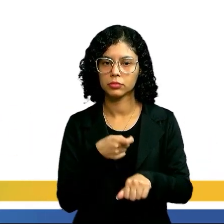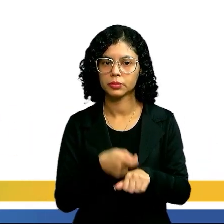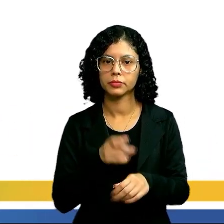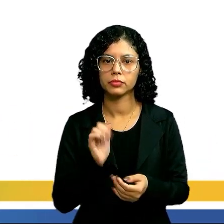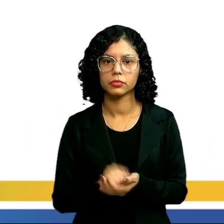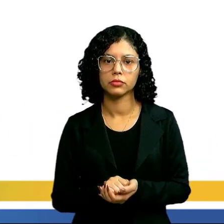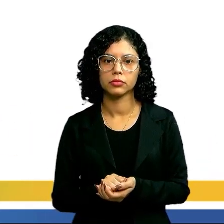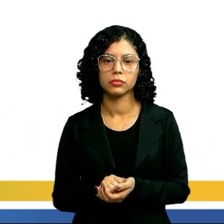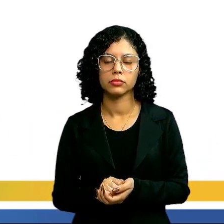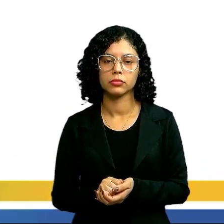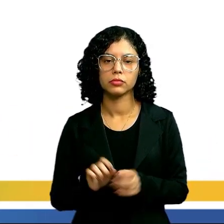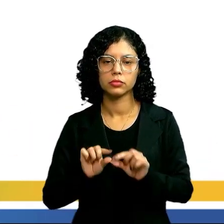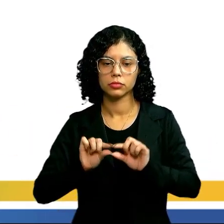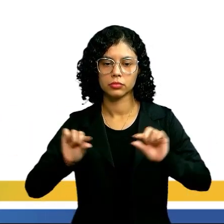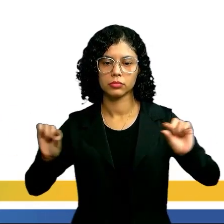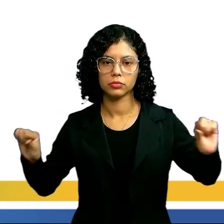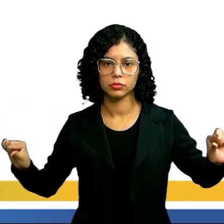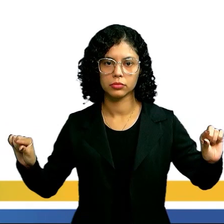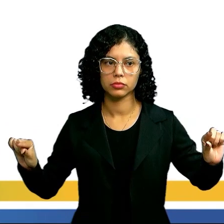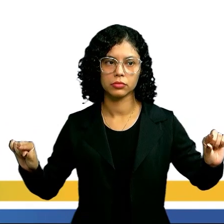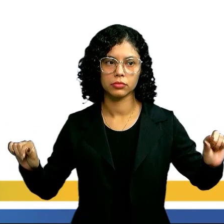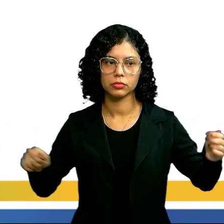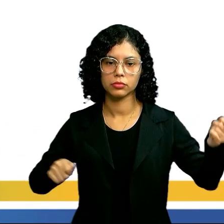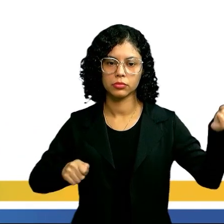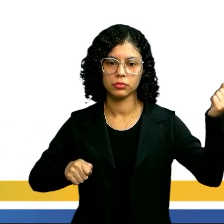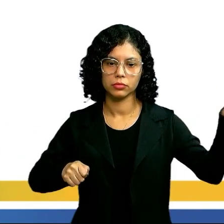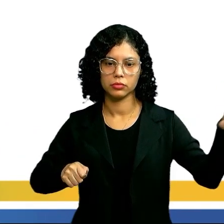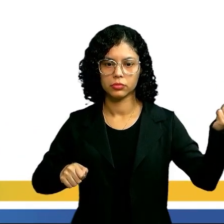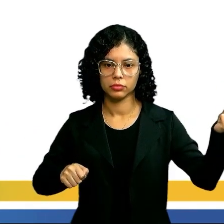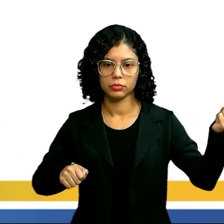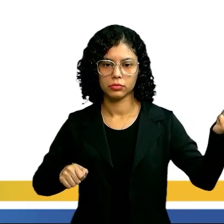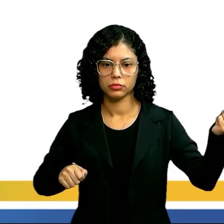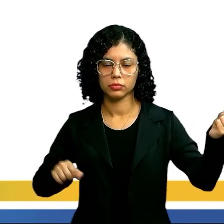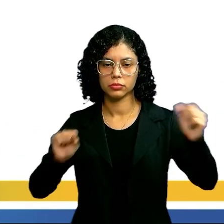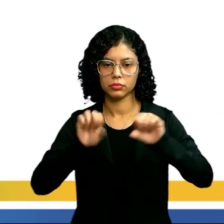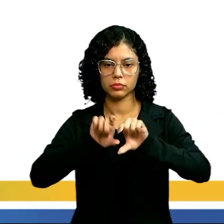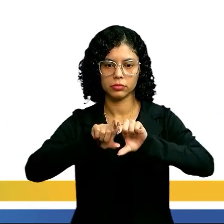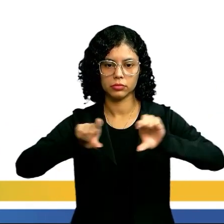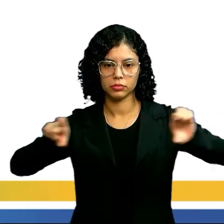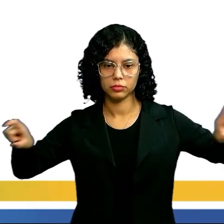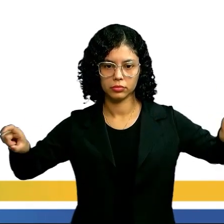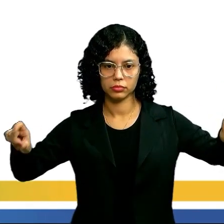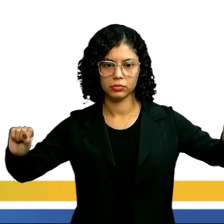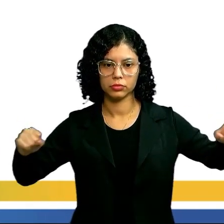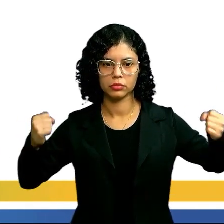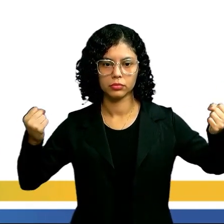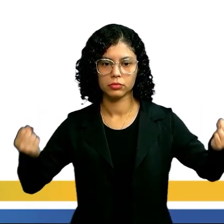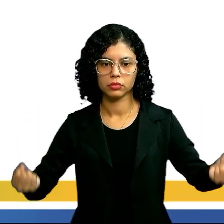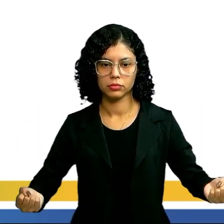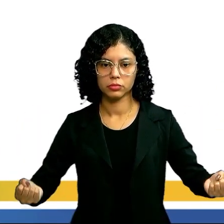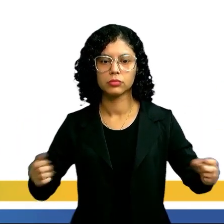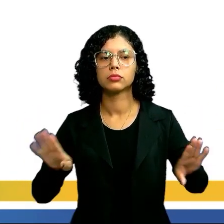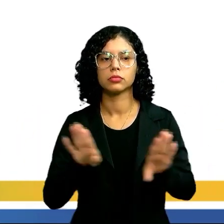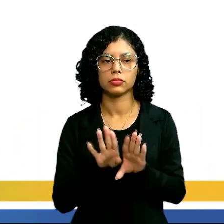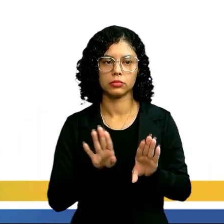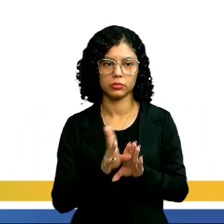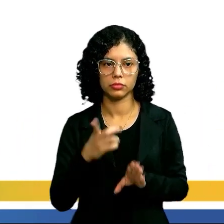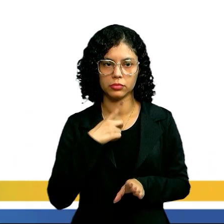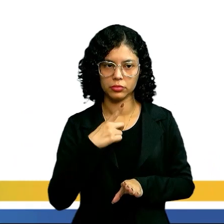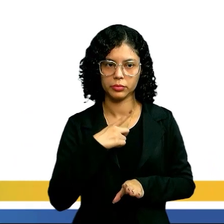sólidos, fios, cabos e barras, por exemplo, sofrem aos seres